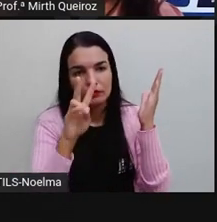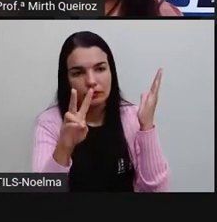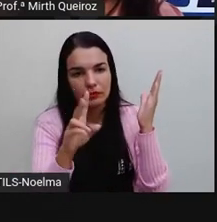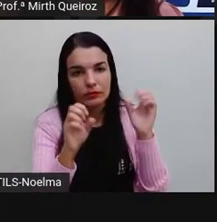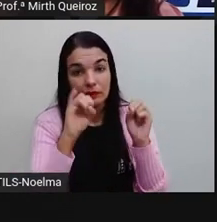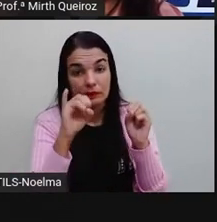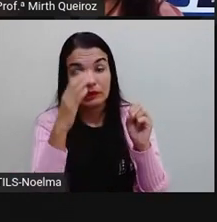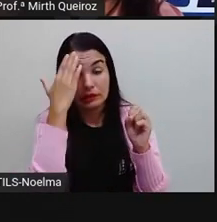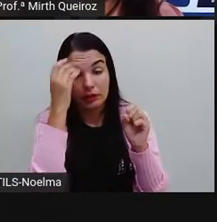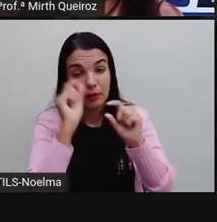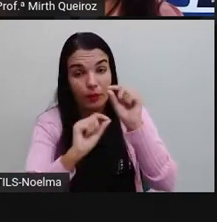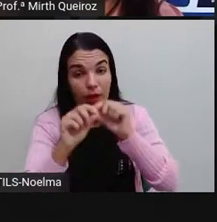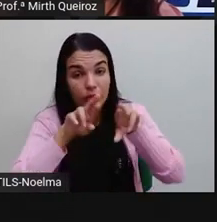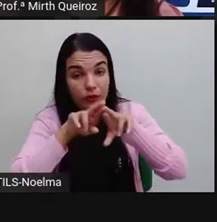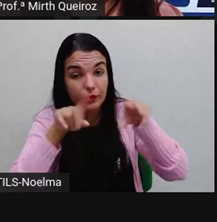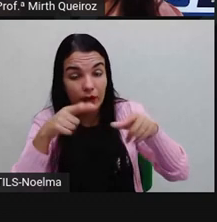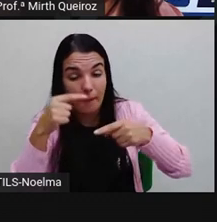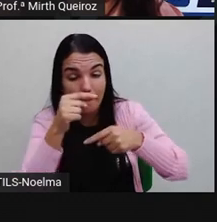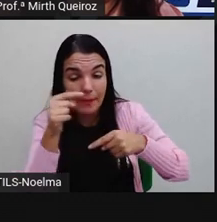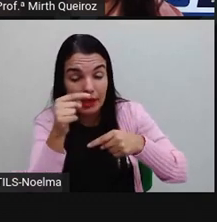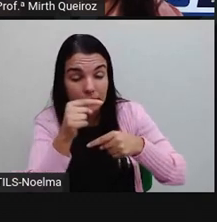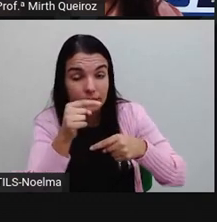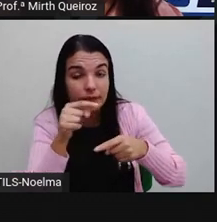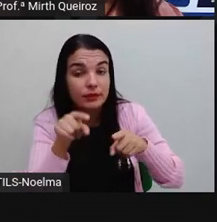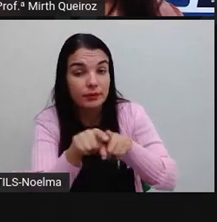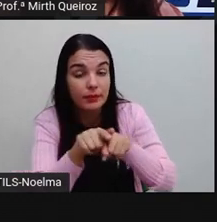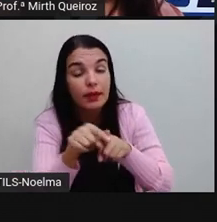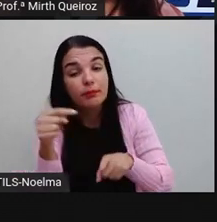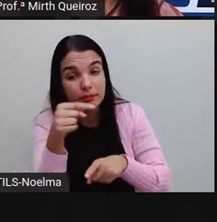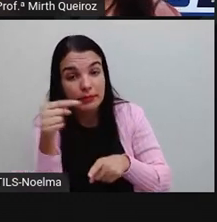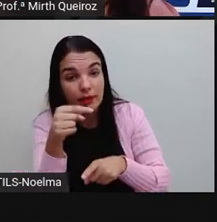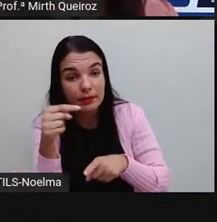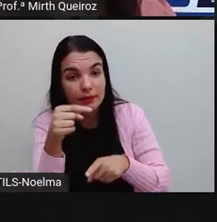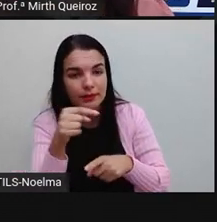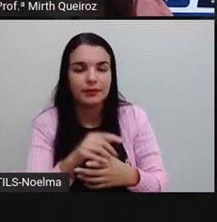Se eu quero saber a diferença, nós vamos fazer a conta de quê?